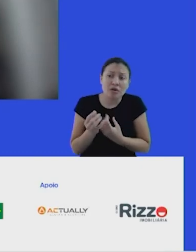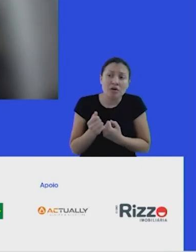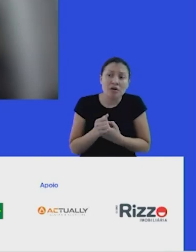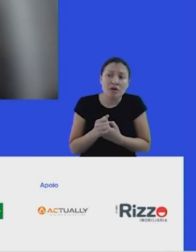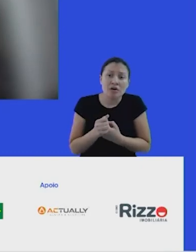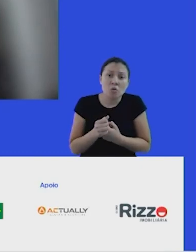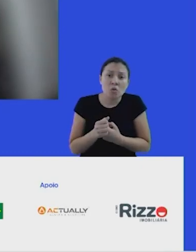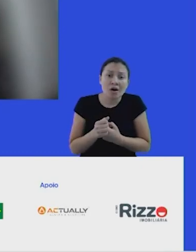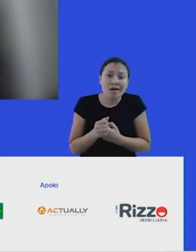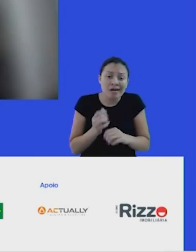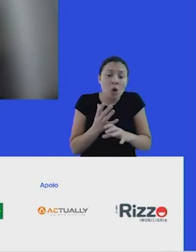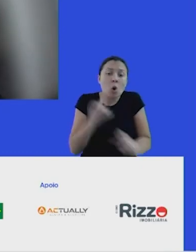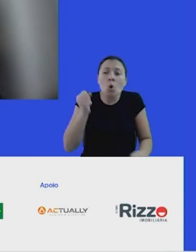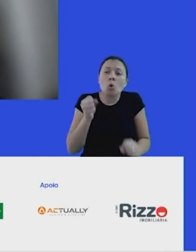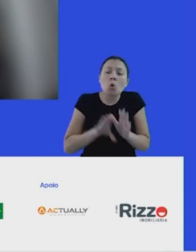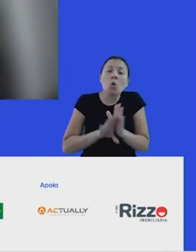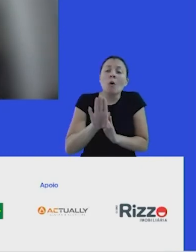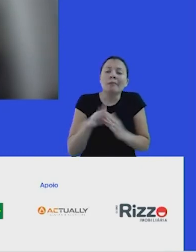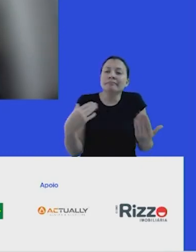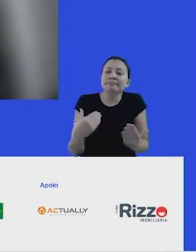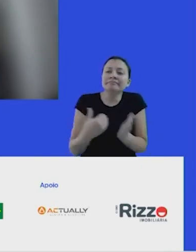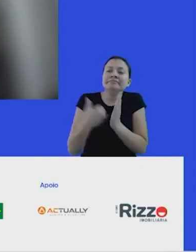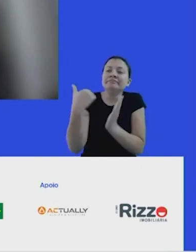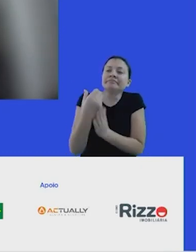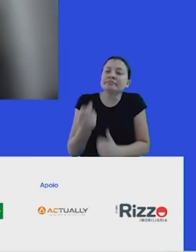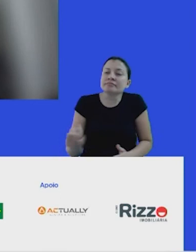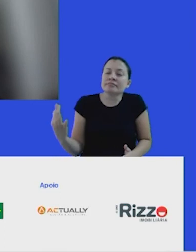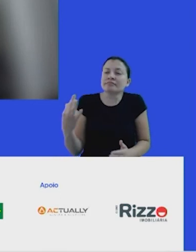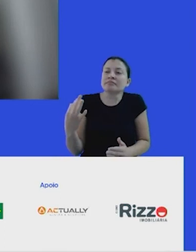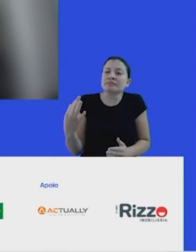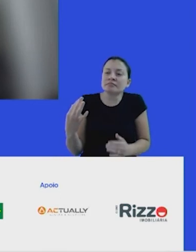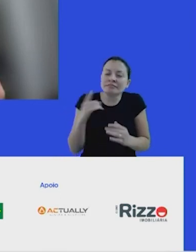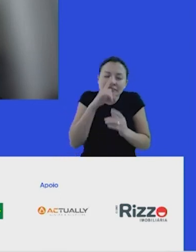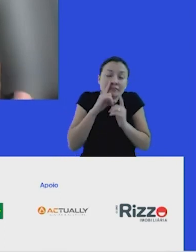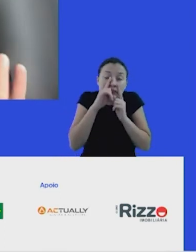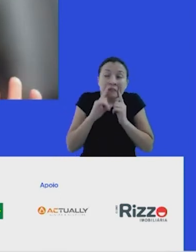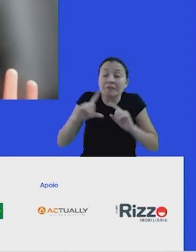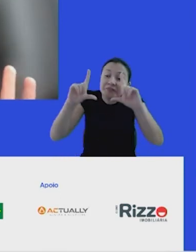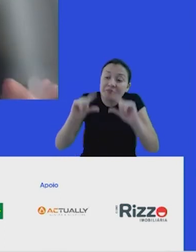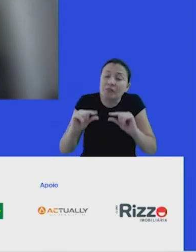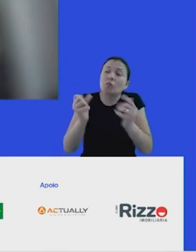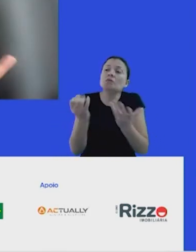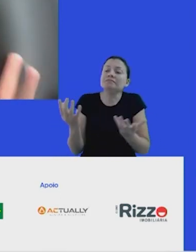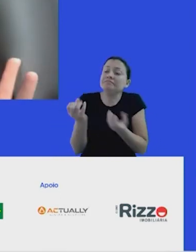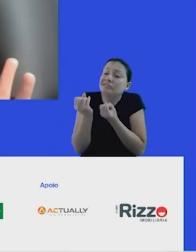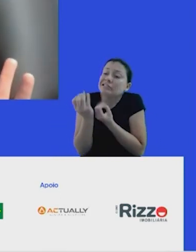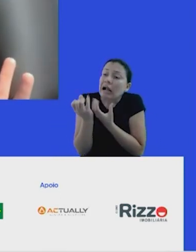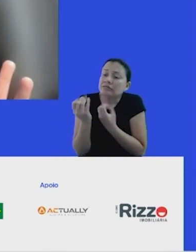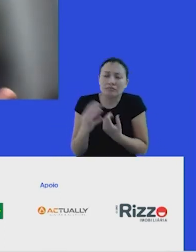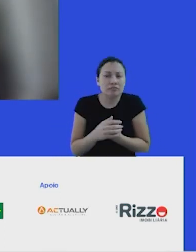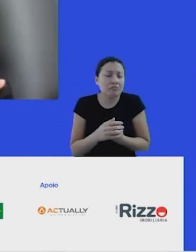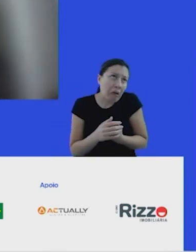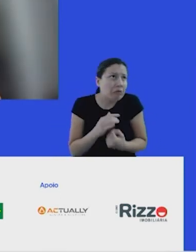lucro, de quanto diminui o risco em equipes diversas. Eu falei, olha, eu posso até levar esses dados porque eles existem,